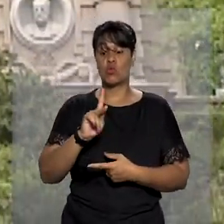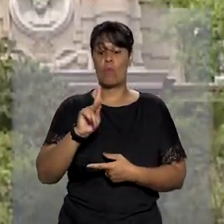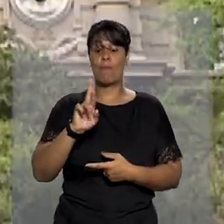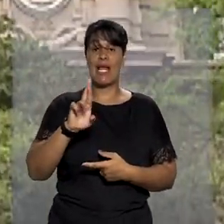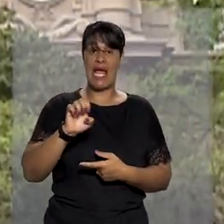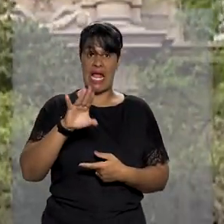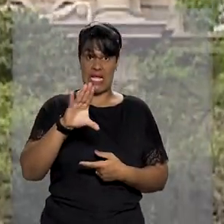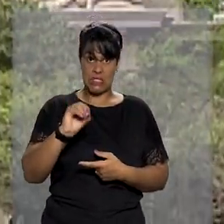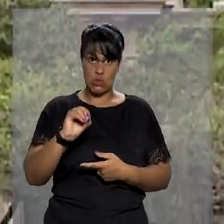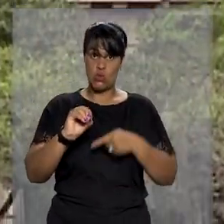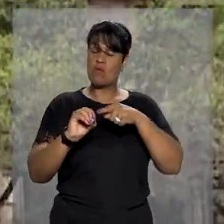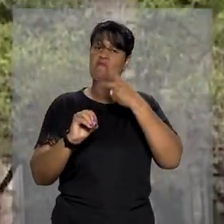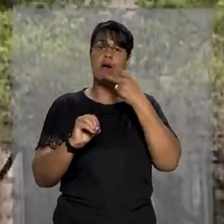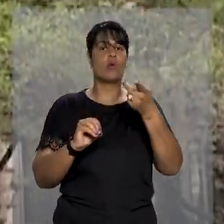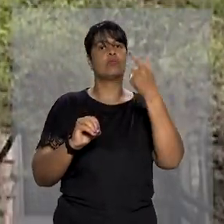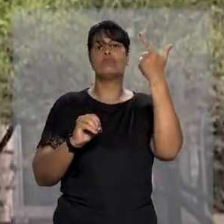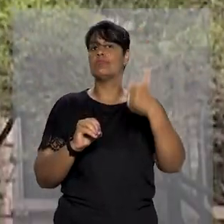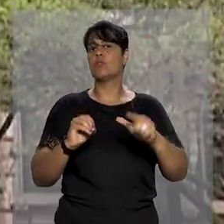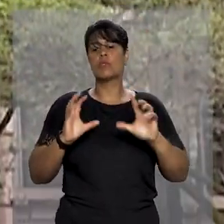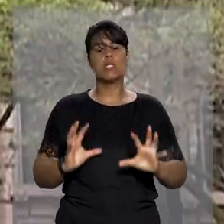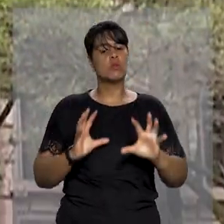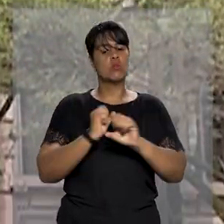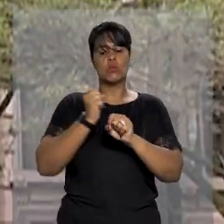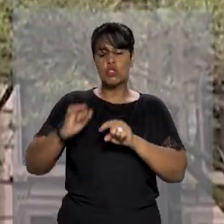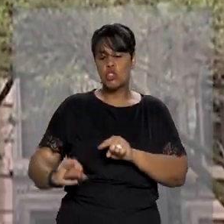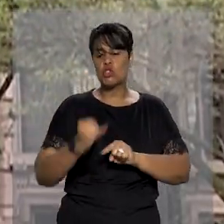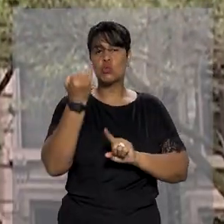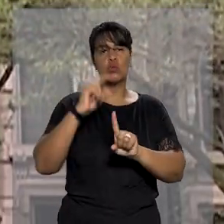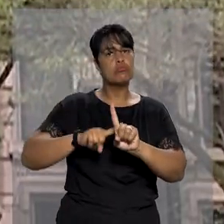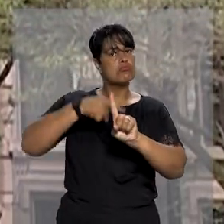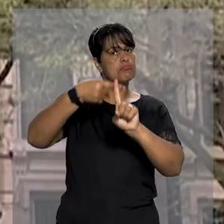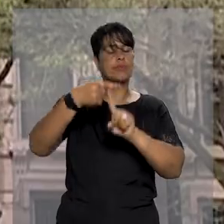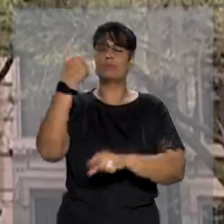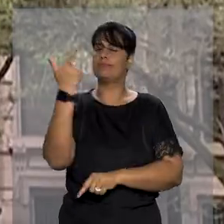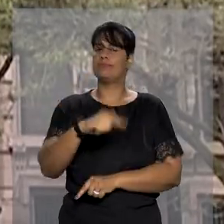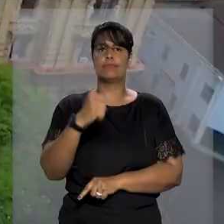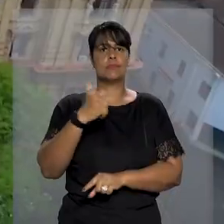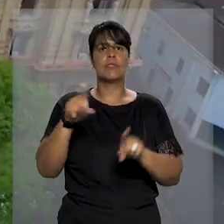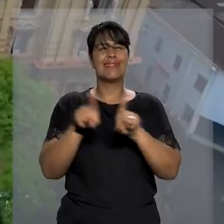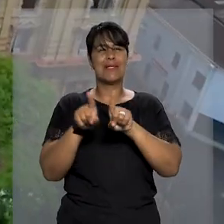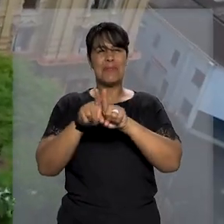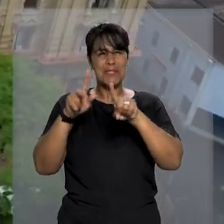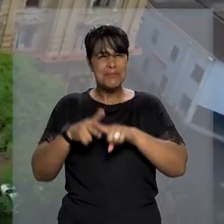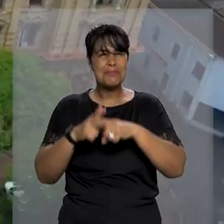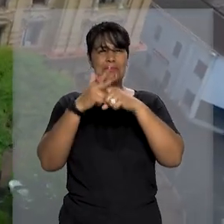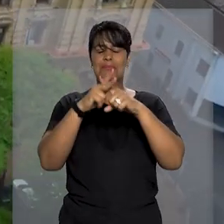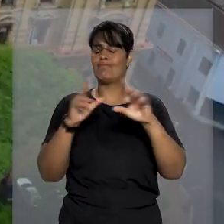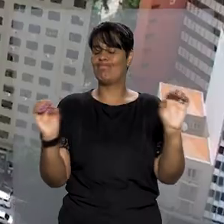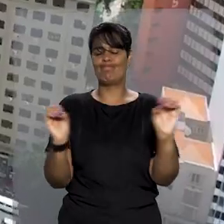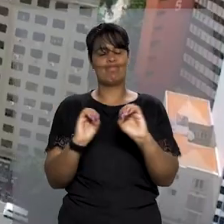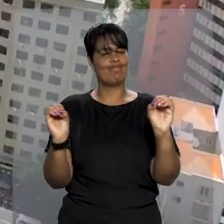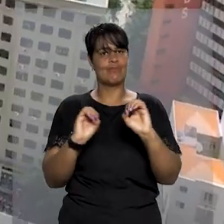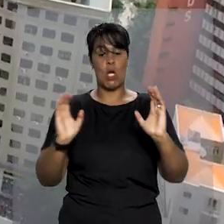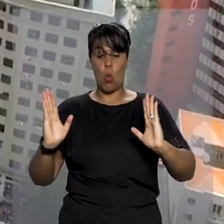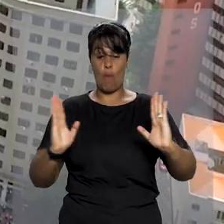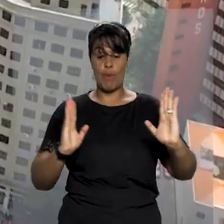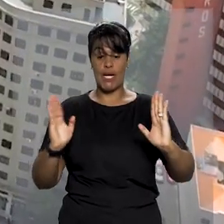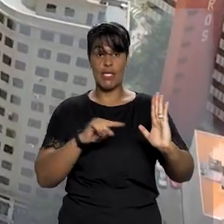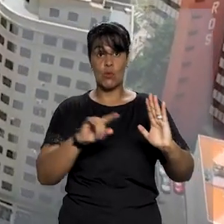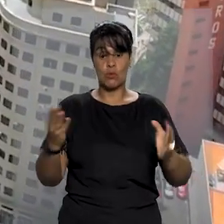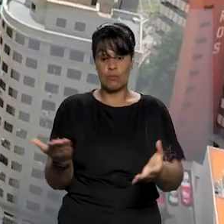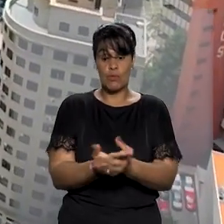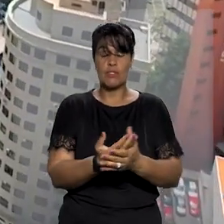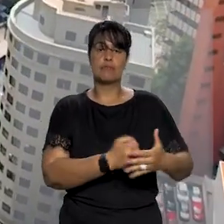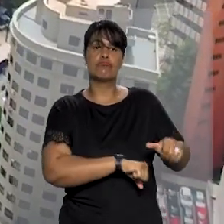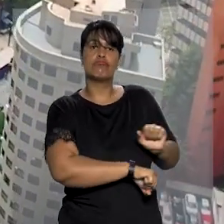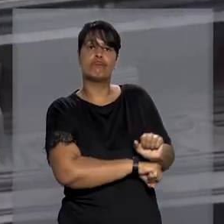Suprécio, decidiu que não seriam computados juros nem correção monetária sobre a dívida durante o período em